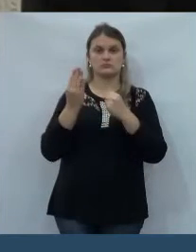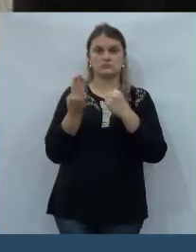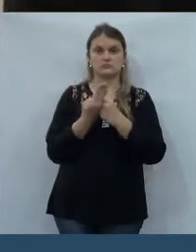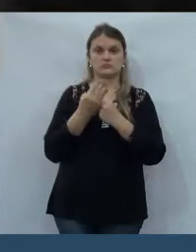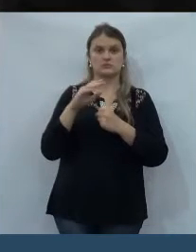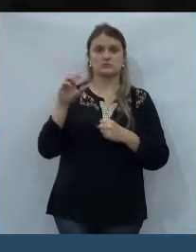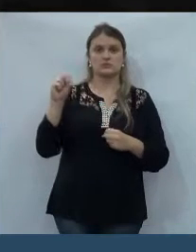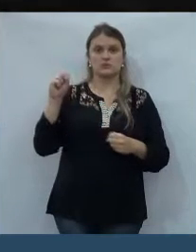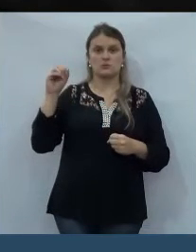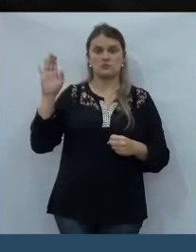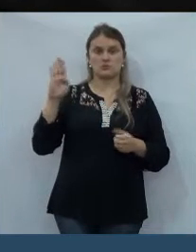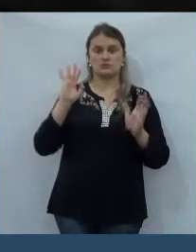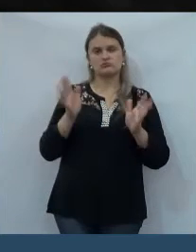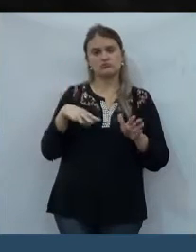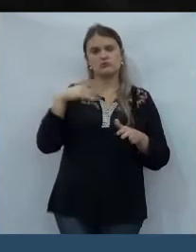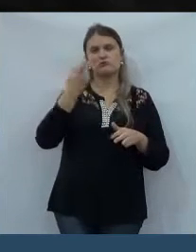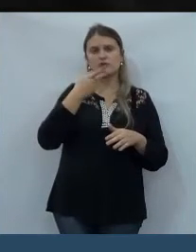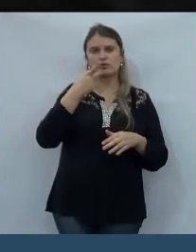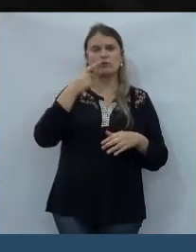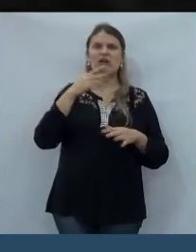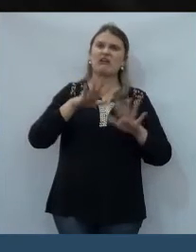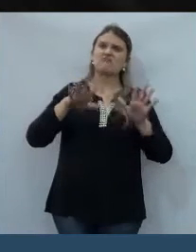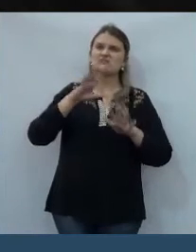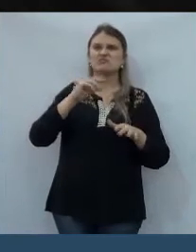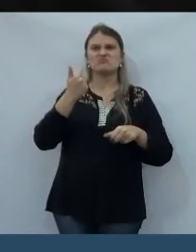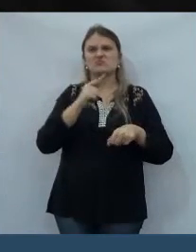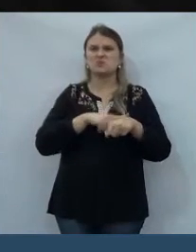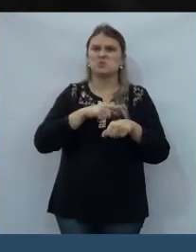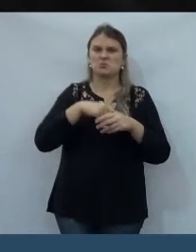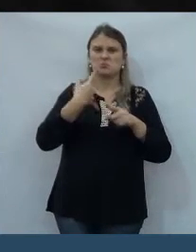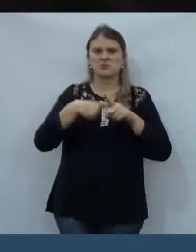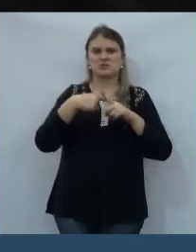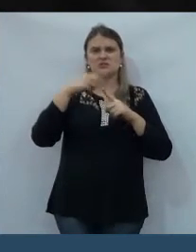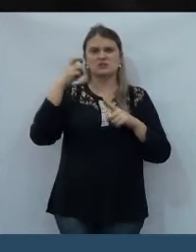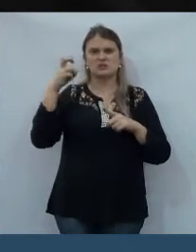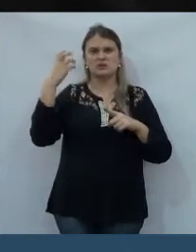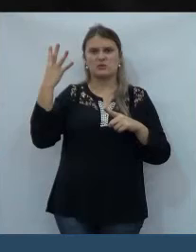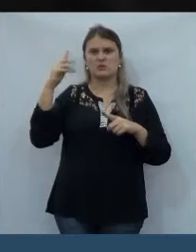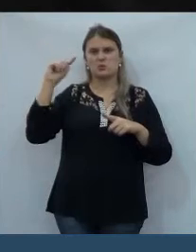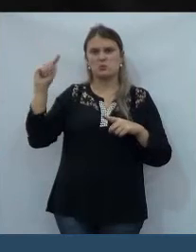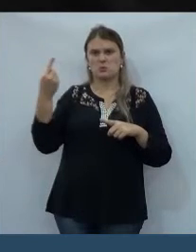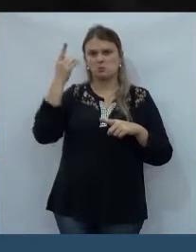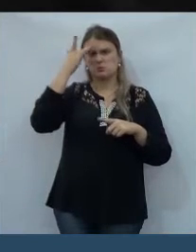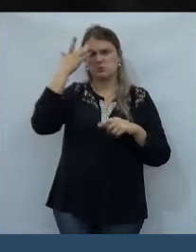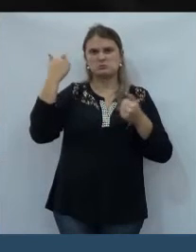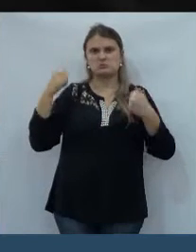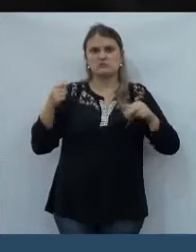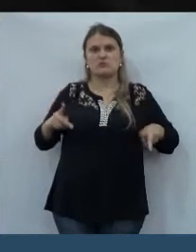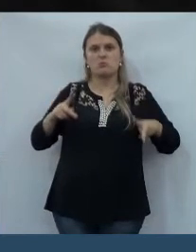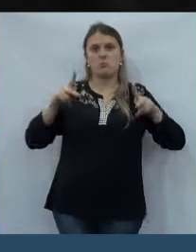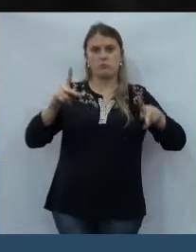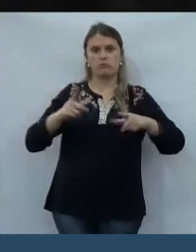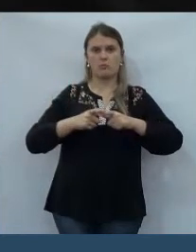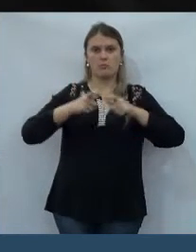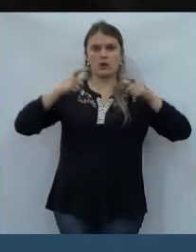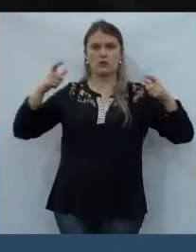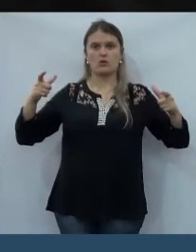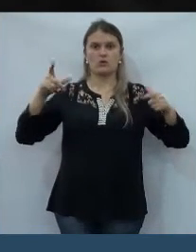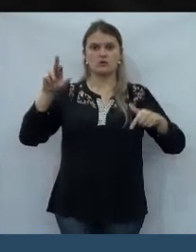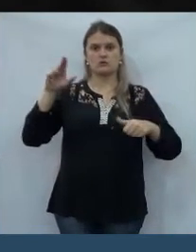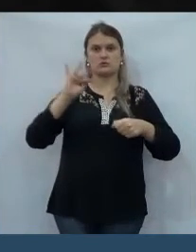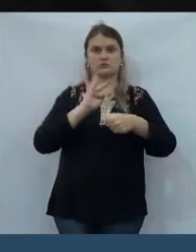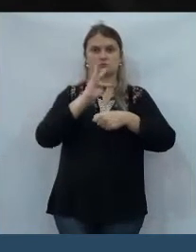O senhor Bolívar falou aquele dia que é inviável, devido à nossa população de 54 mil habitantes, que teria que ser uma população maior, como a infância do Iguaçu.